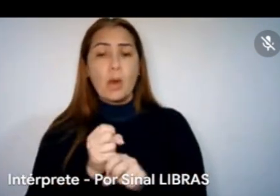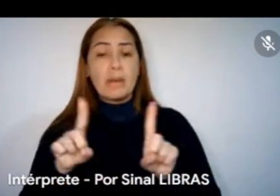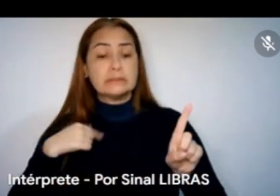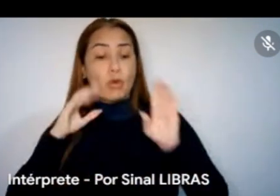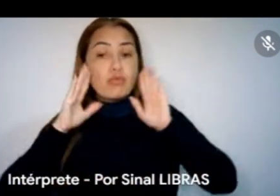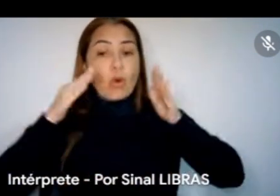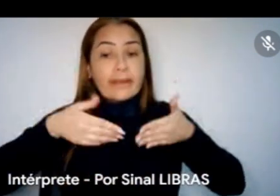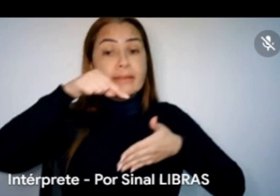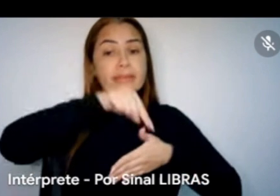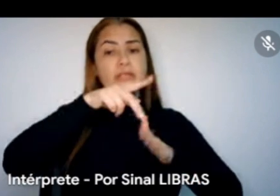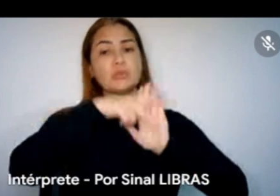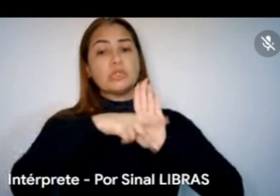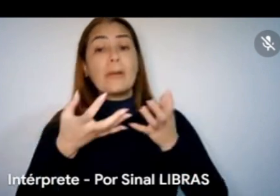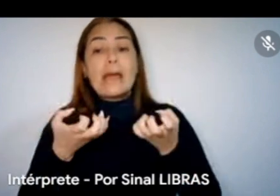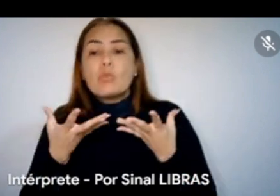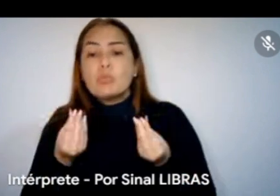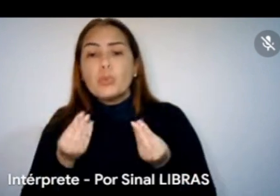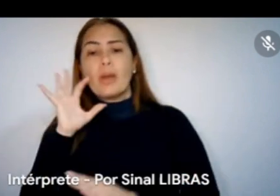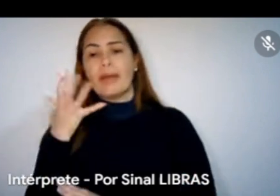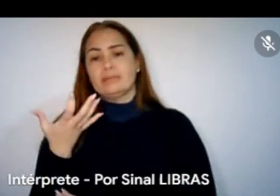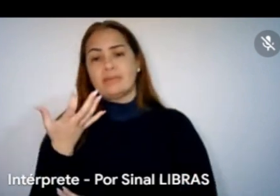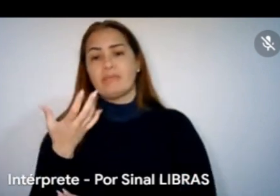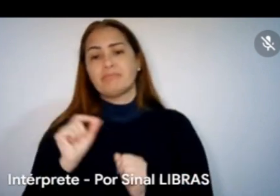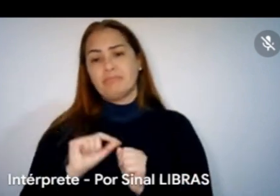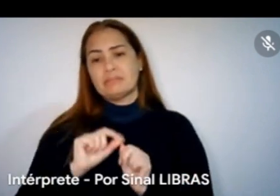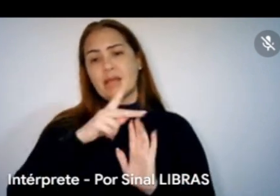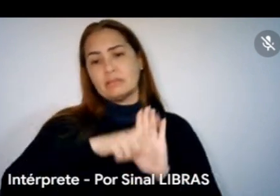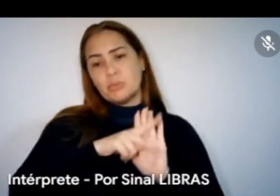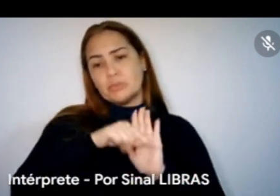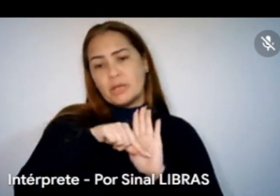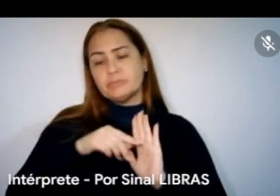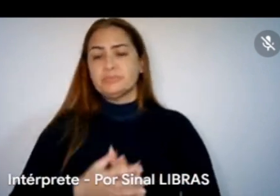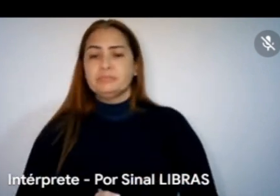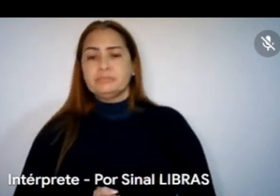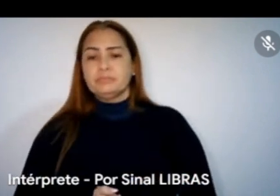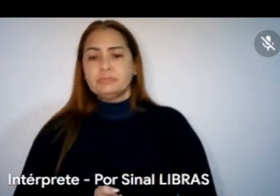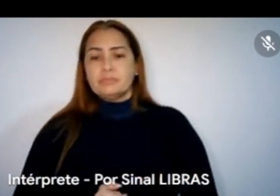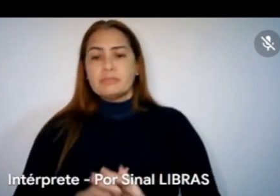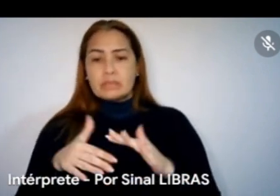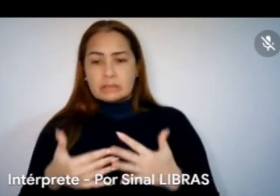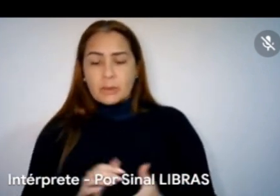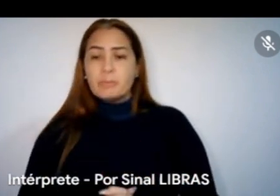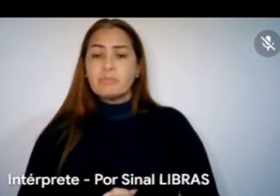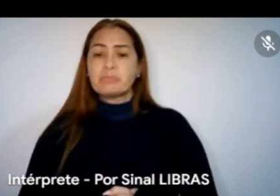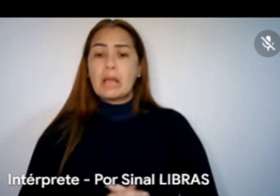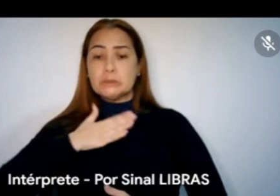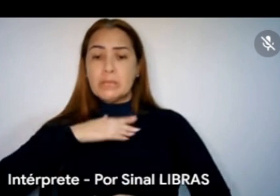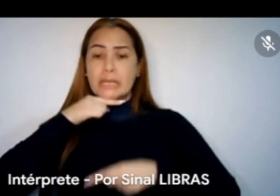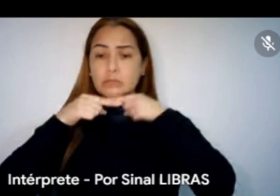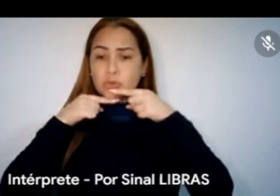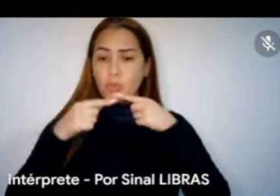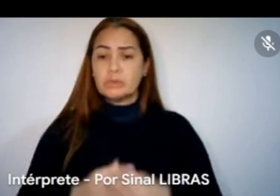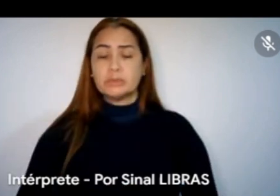projeto, eu quero muito realizar esse projeto aqui, tá entendendo? Aí, a questão dessas dúvidas, hoje aqui, com